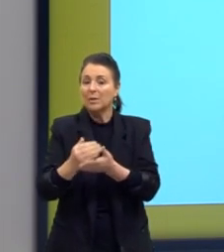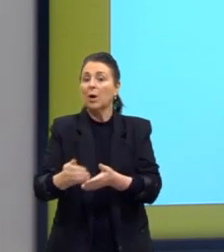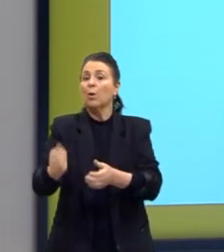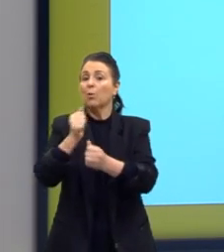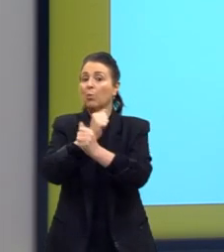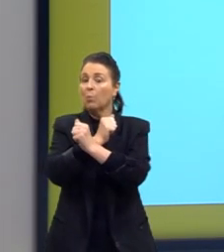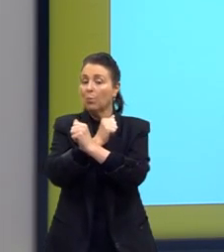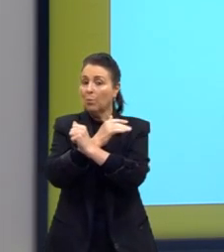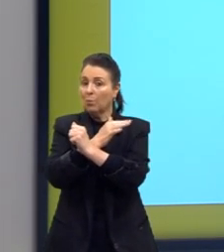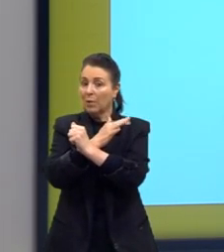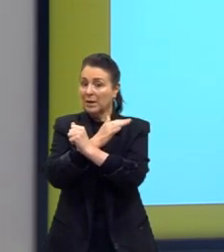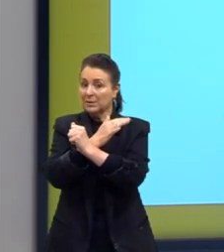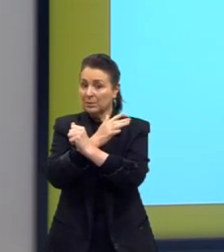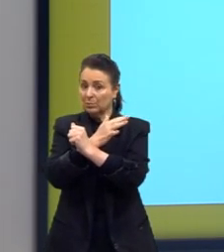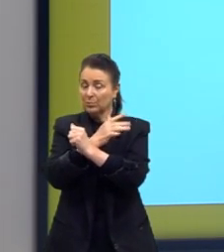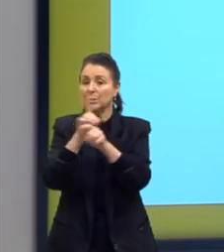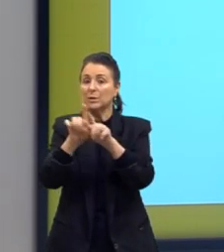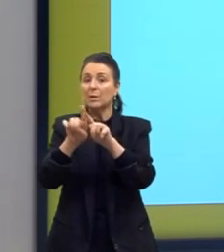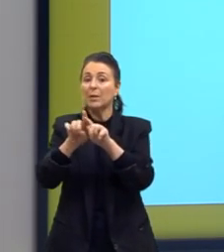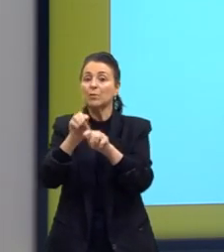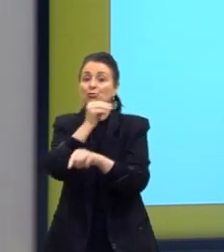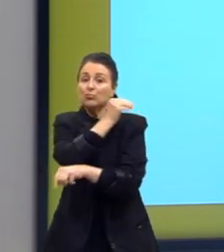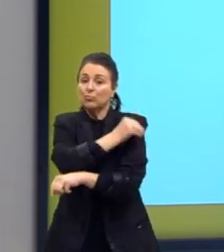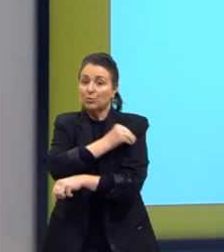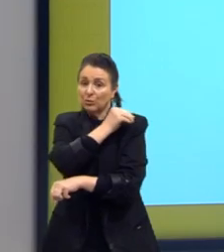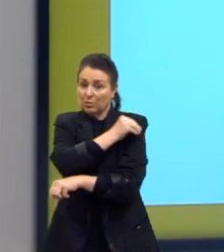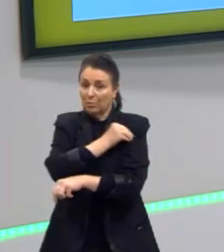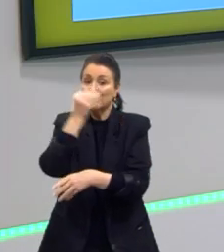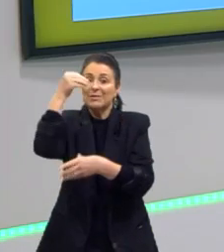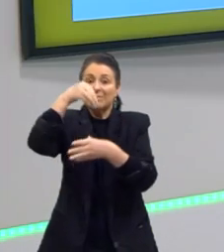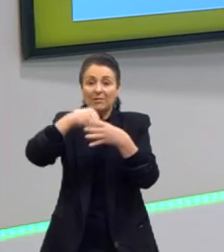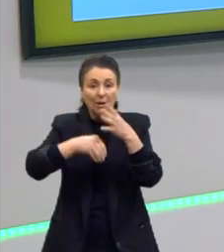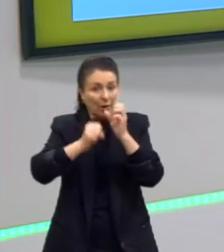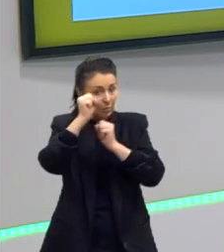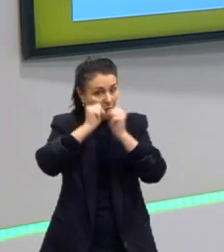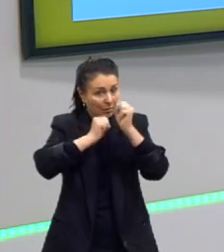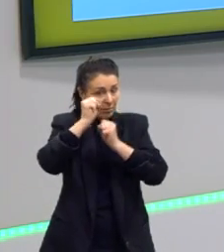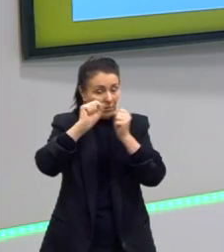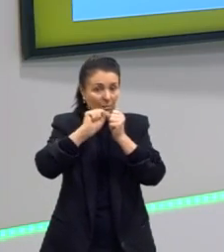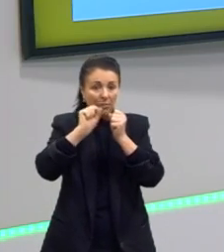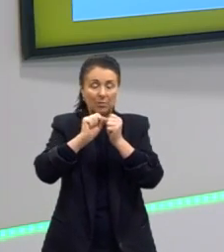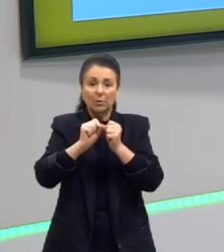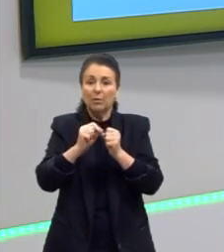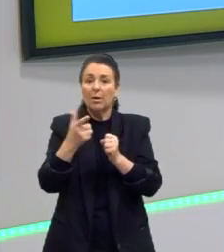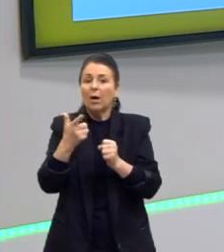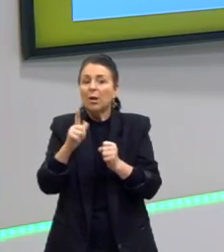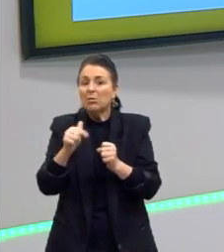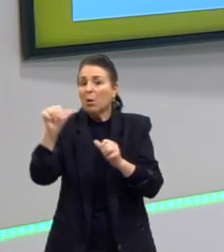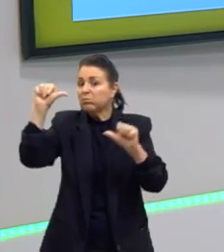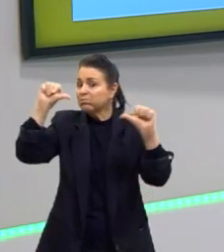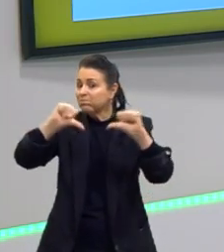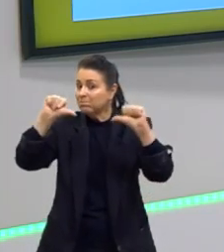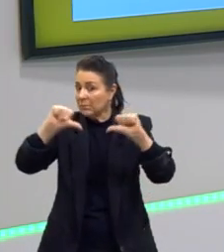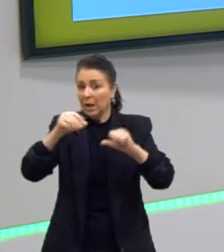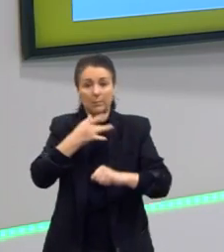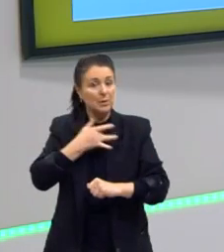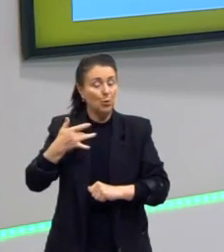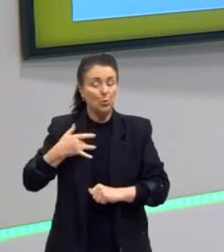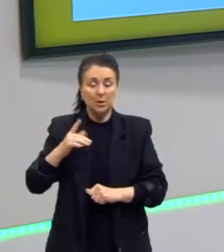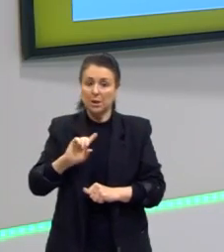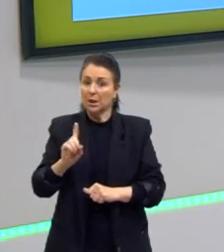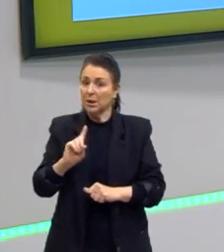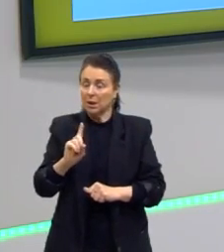e de álcoois, que são feitos industrialmente, artificialmente. Eles não causam prejuízo pra nossa saúde naquelas